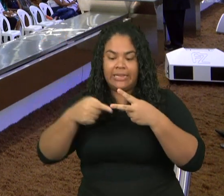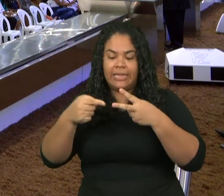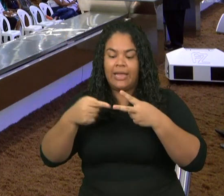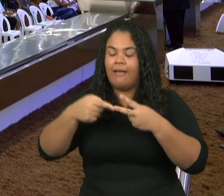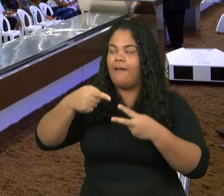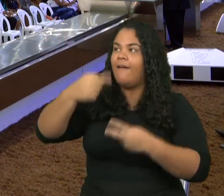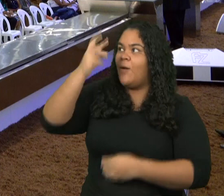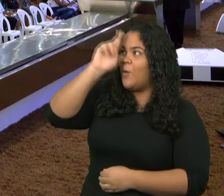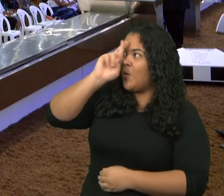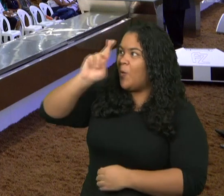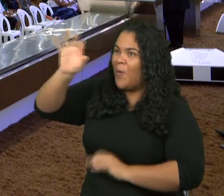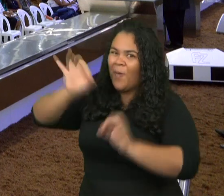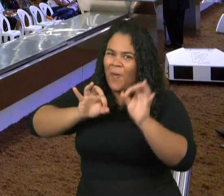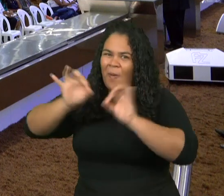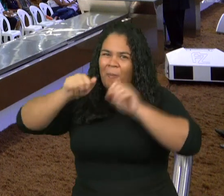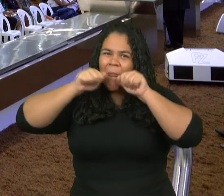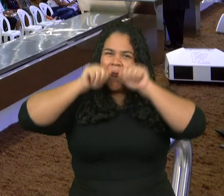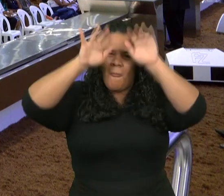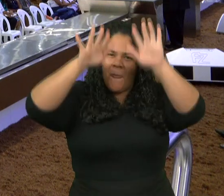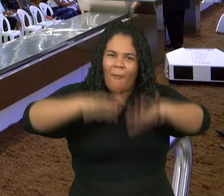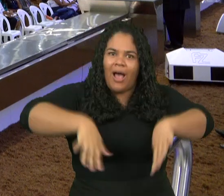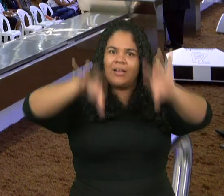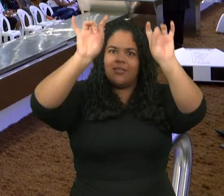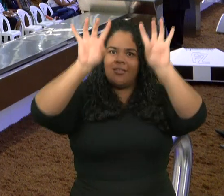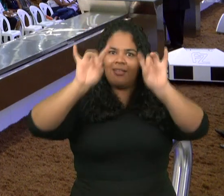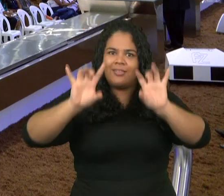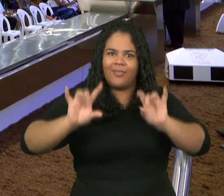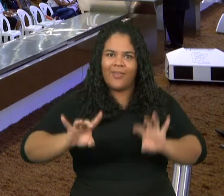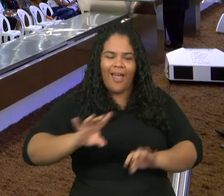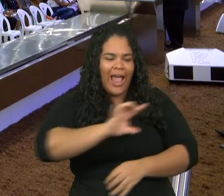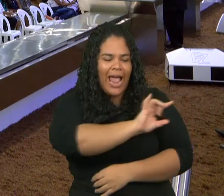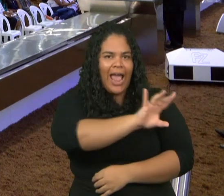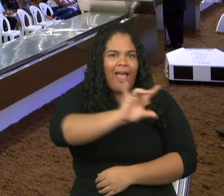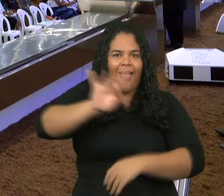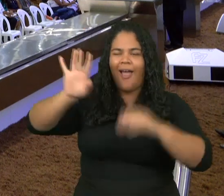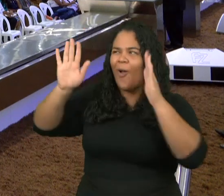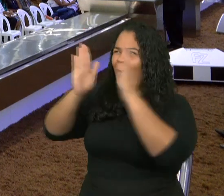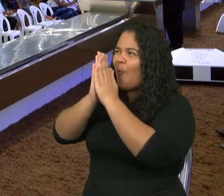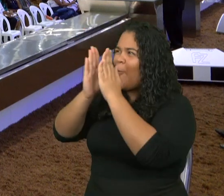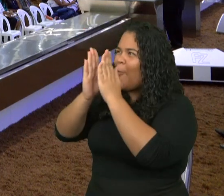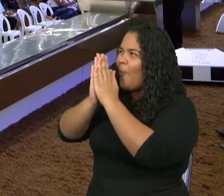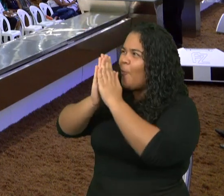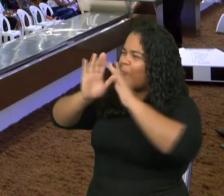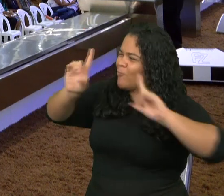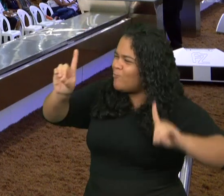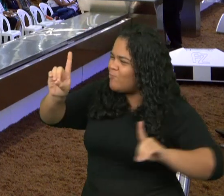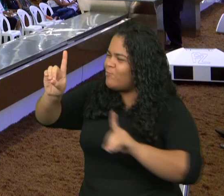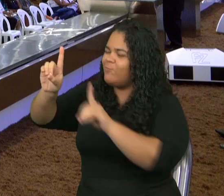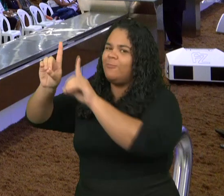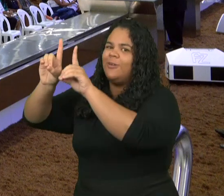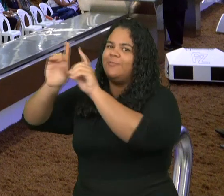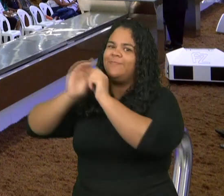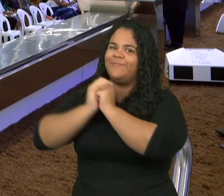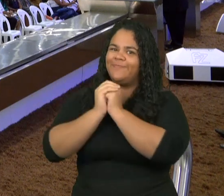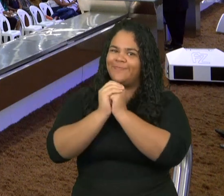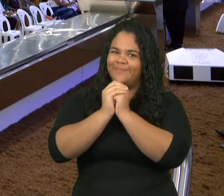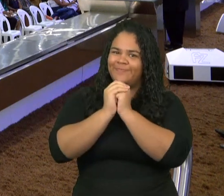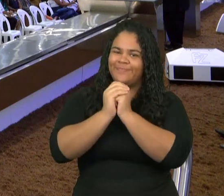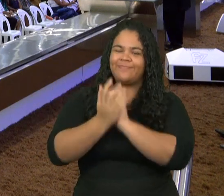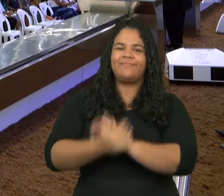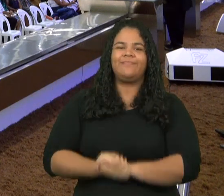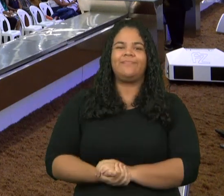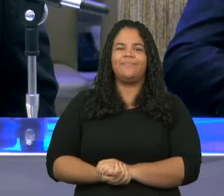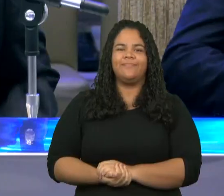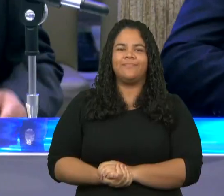que é galardoador dos que o buscam. Quem diz amém, meus irmãos?